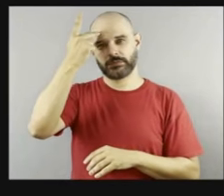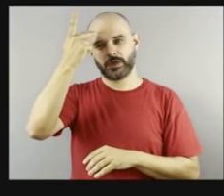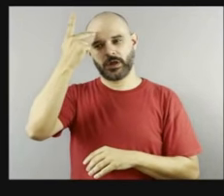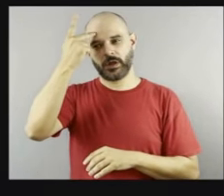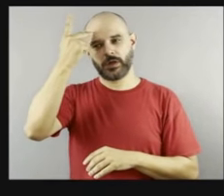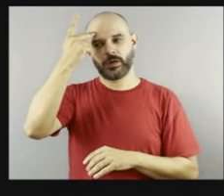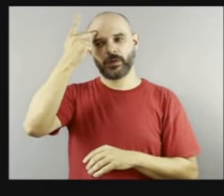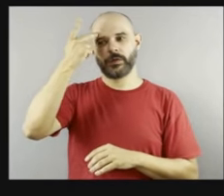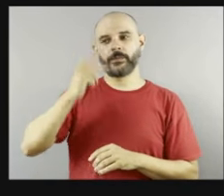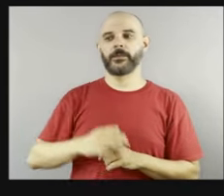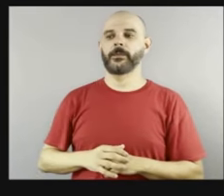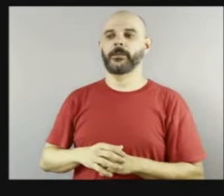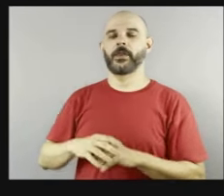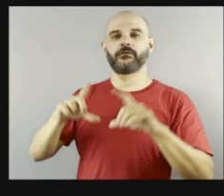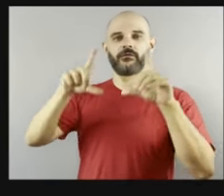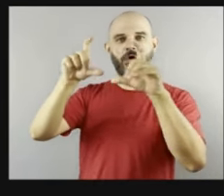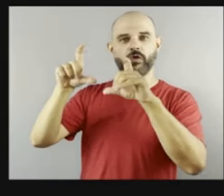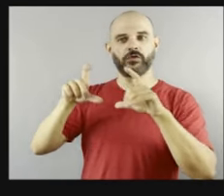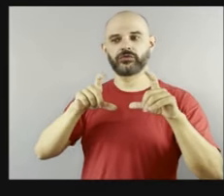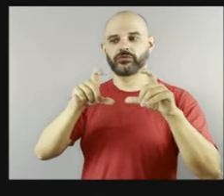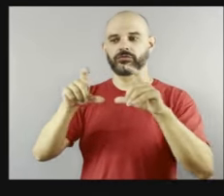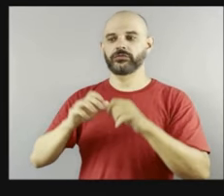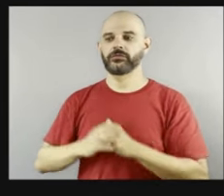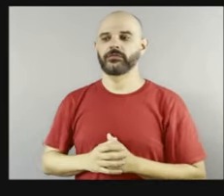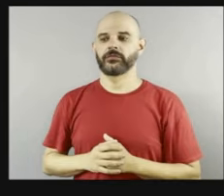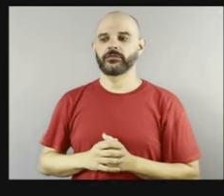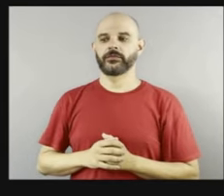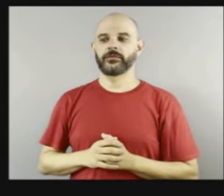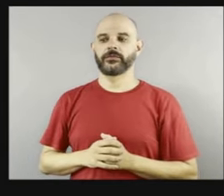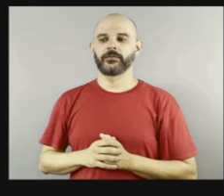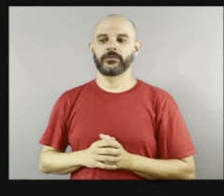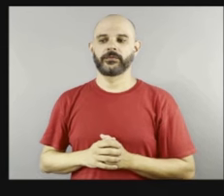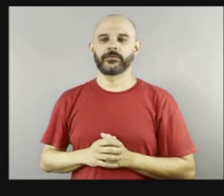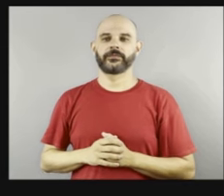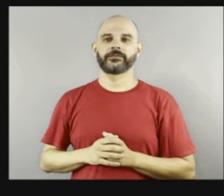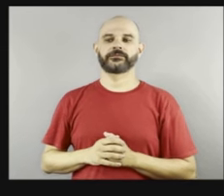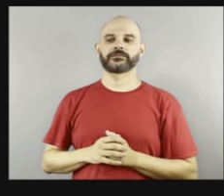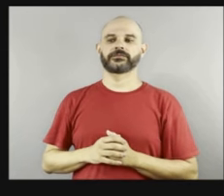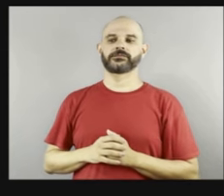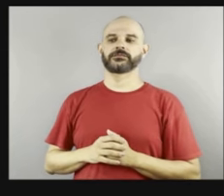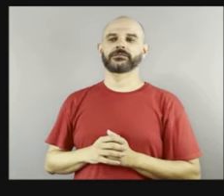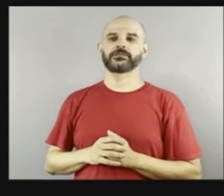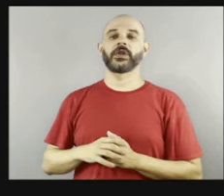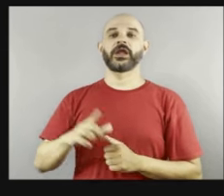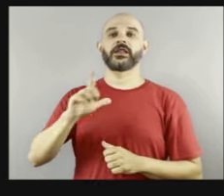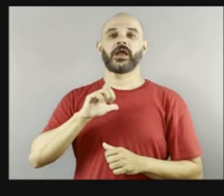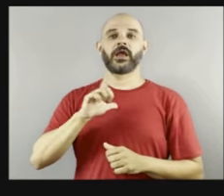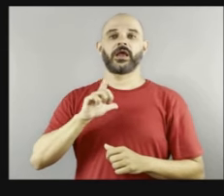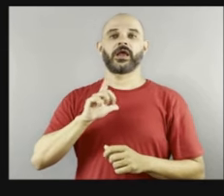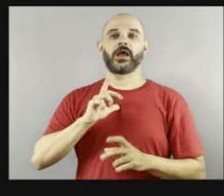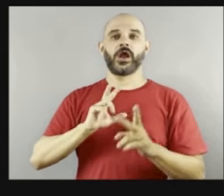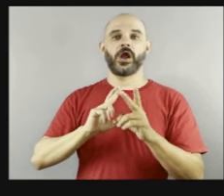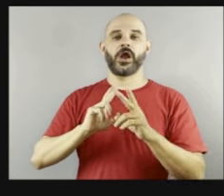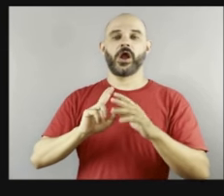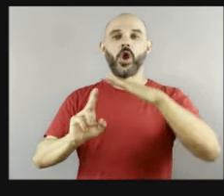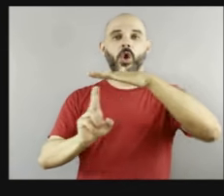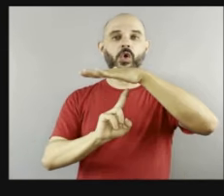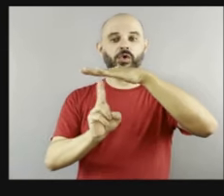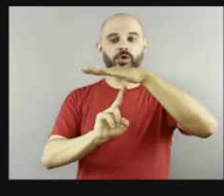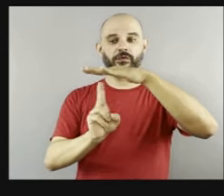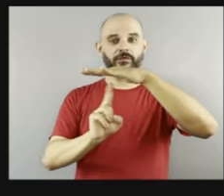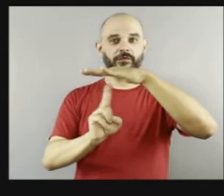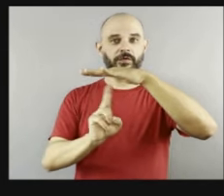Me conta aqui. E essa mistura também, né, numa rodoviária, né, onde passam todas as pessoas, todos os tipos de pessoa.